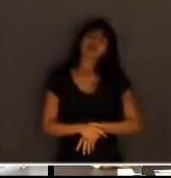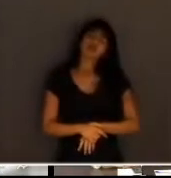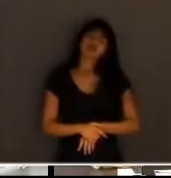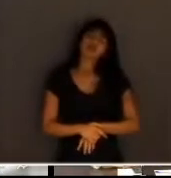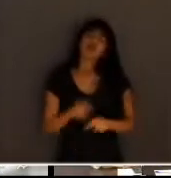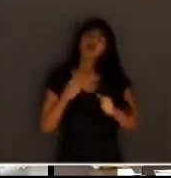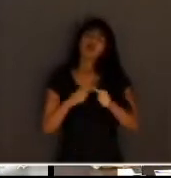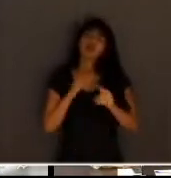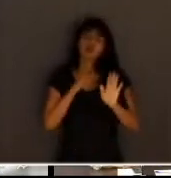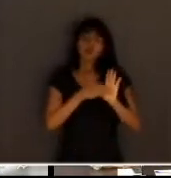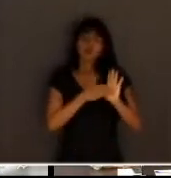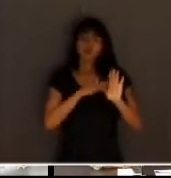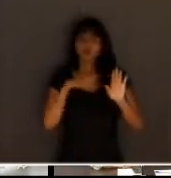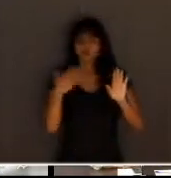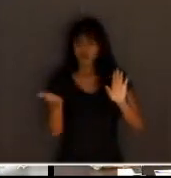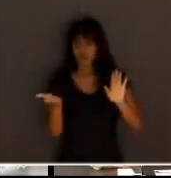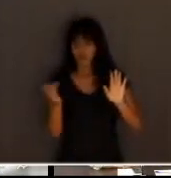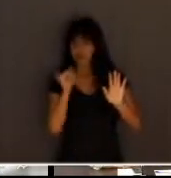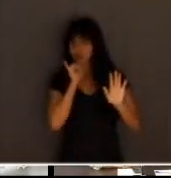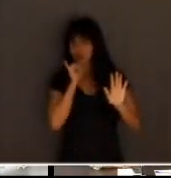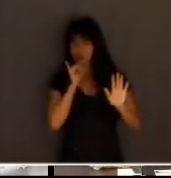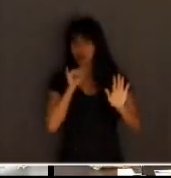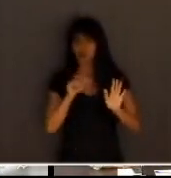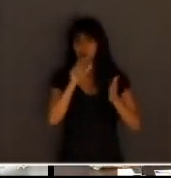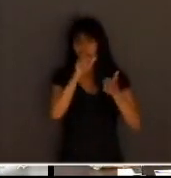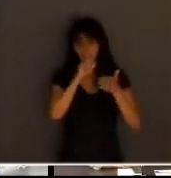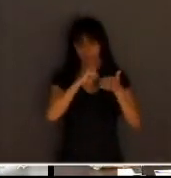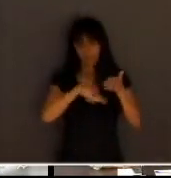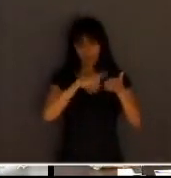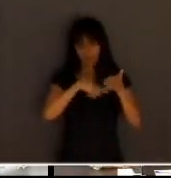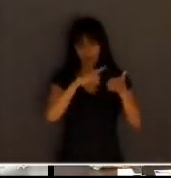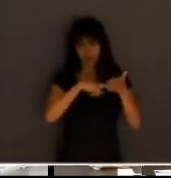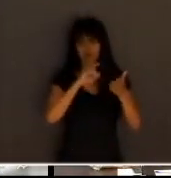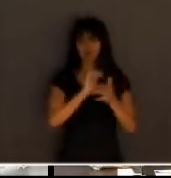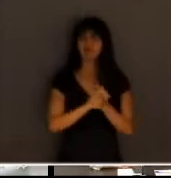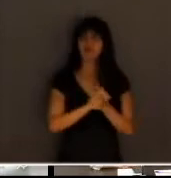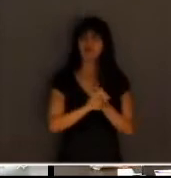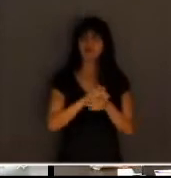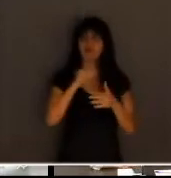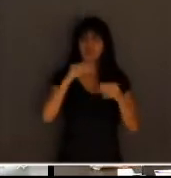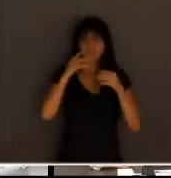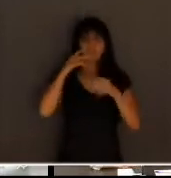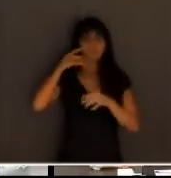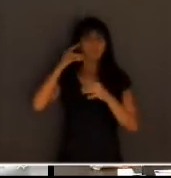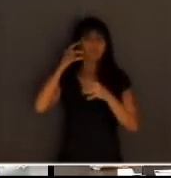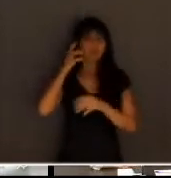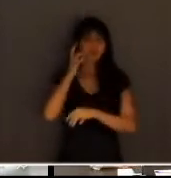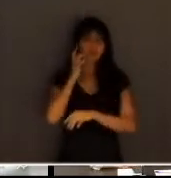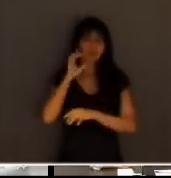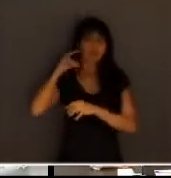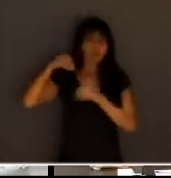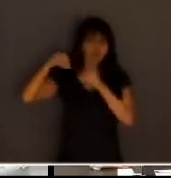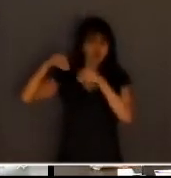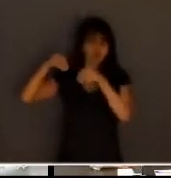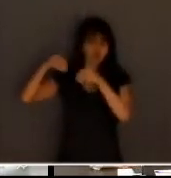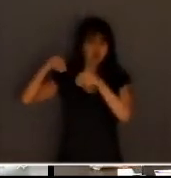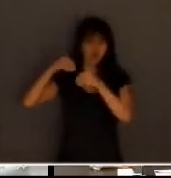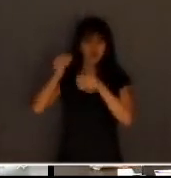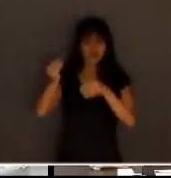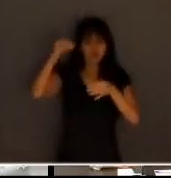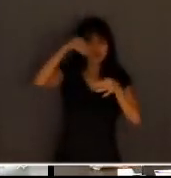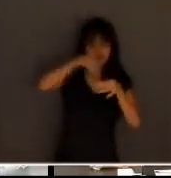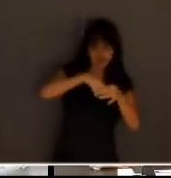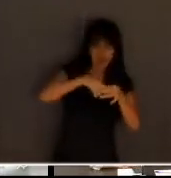sendo proposto aqui por nós é que as cédulas sejam emplastificadas e a cada utilização delas